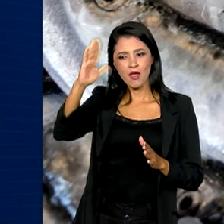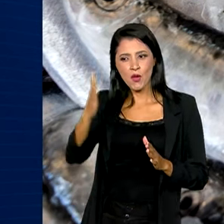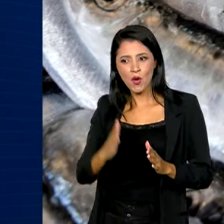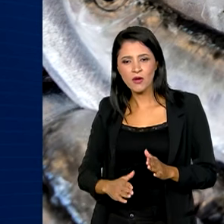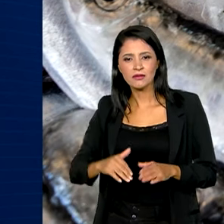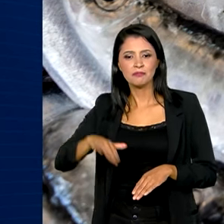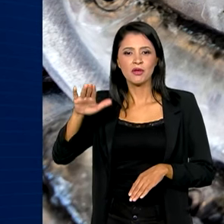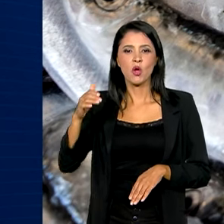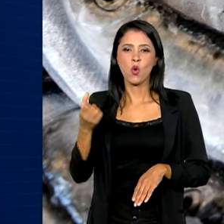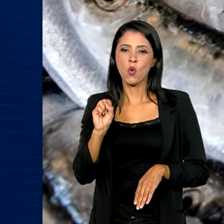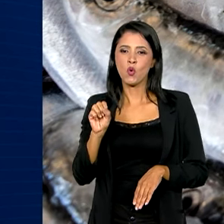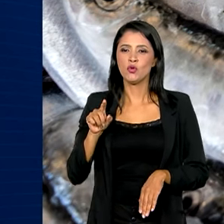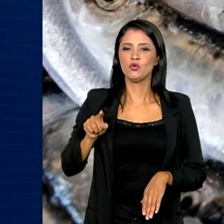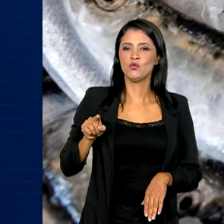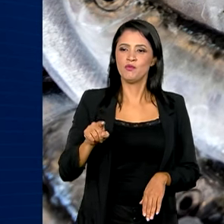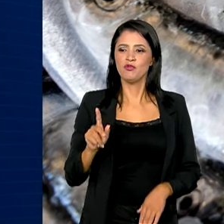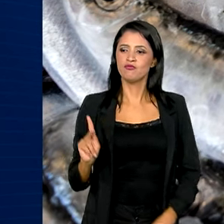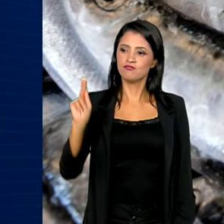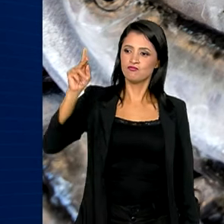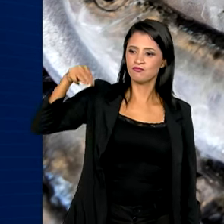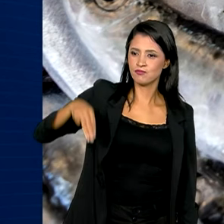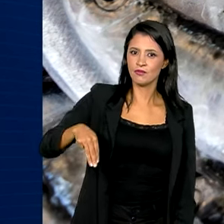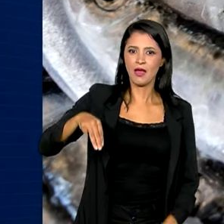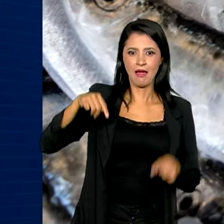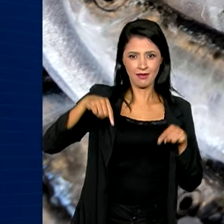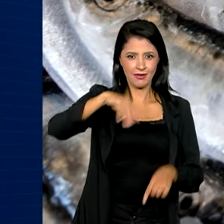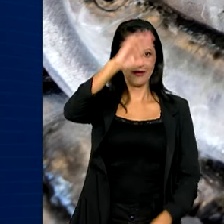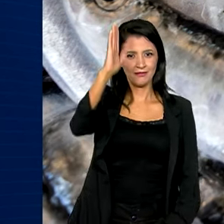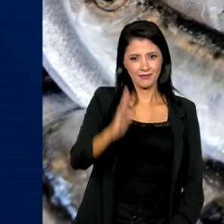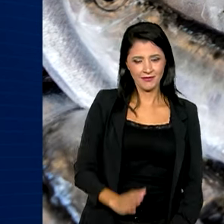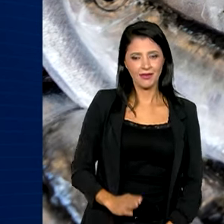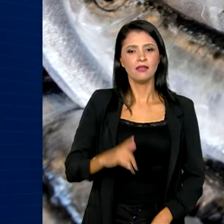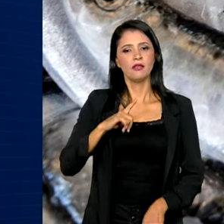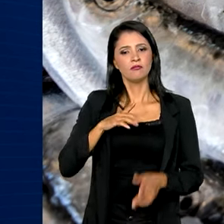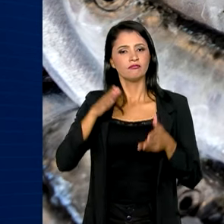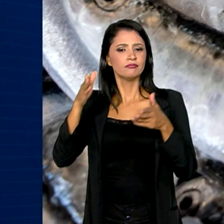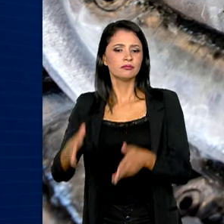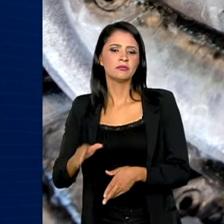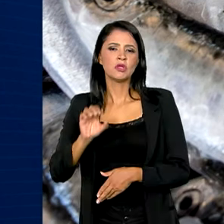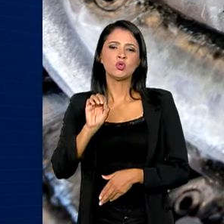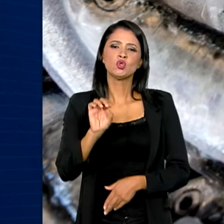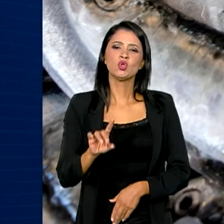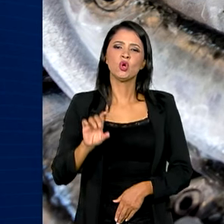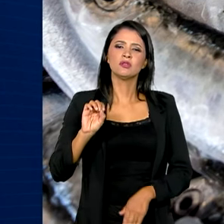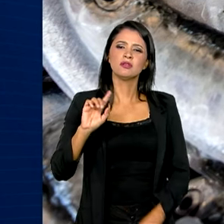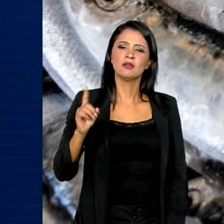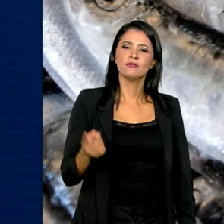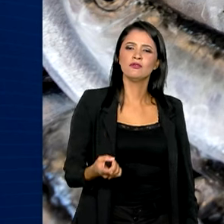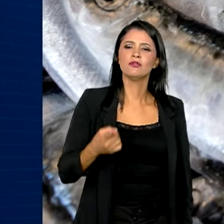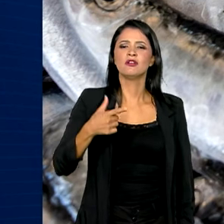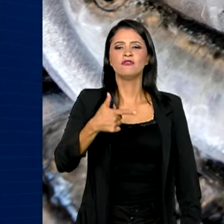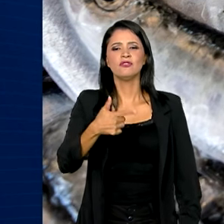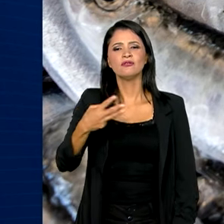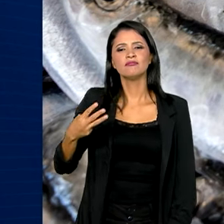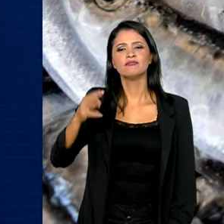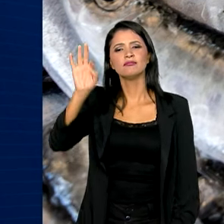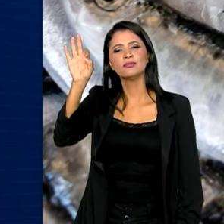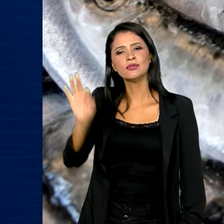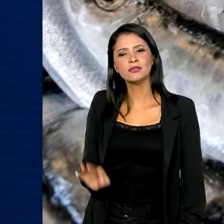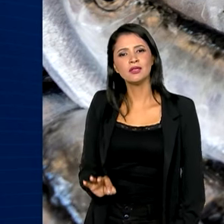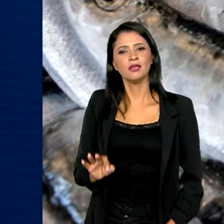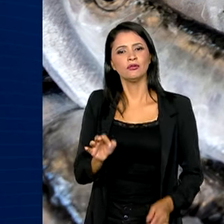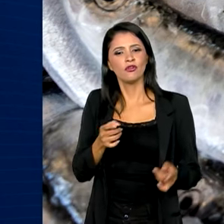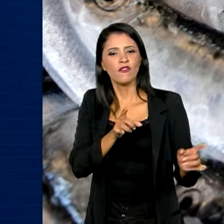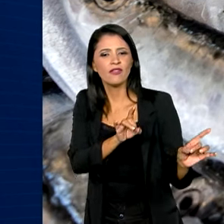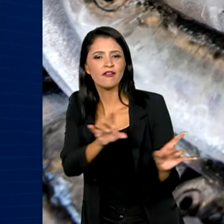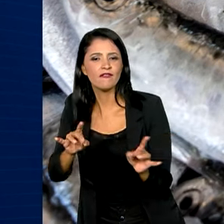mais de 8 mil quilômetros de extensão, o Brasil participa com apenas 0,23% no comércio